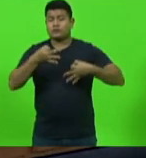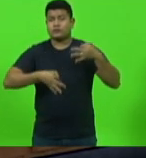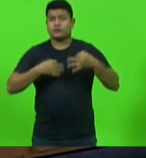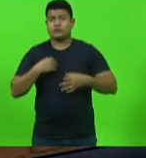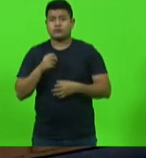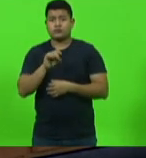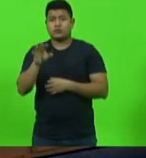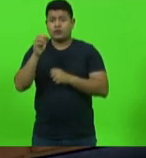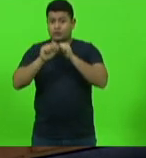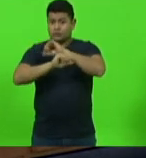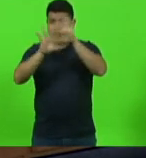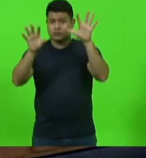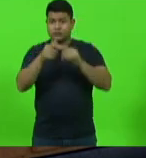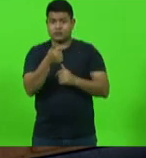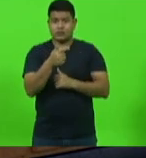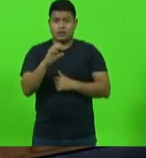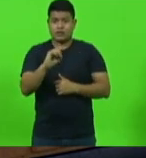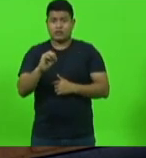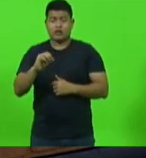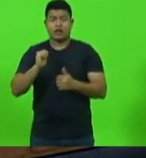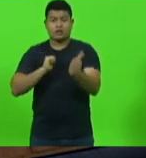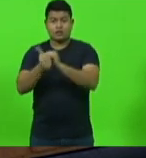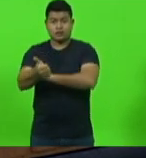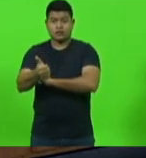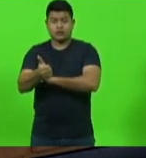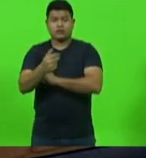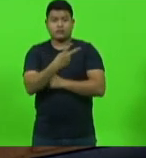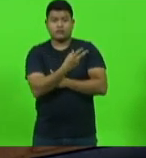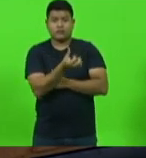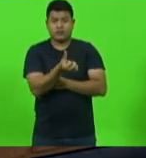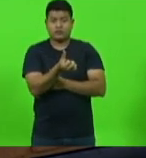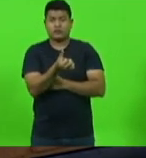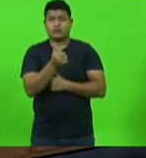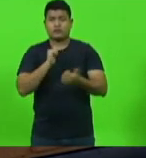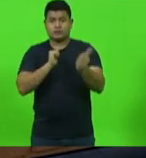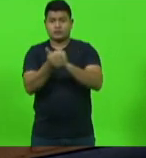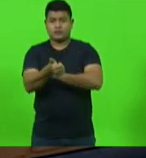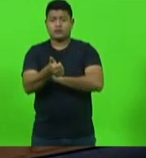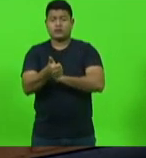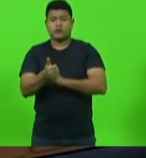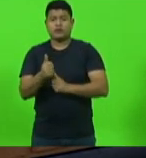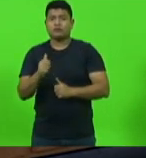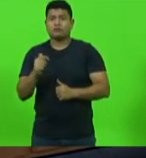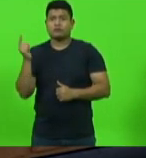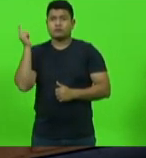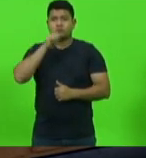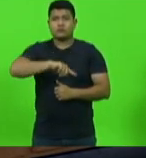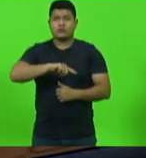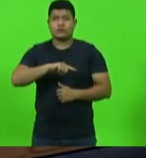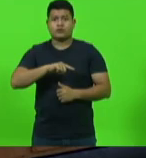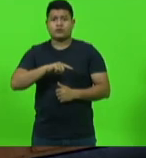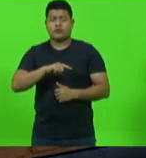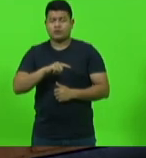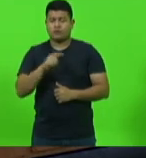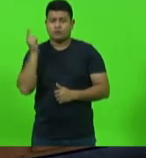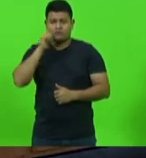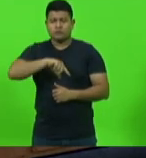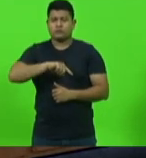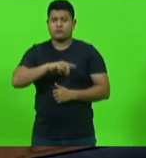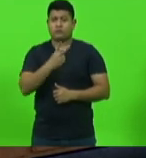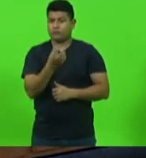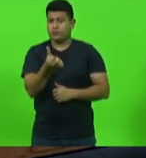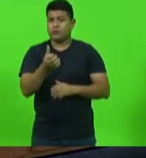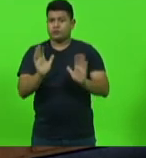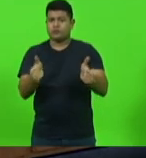70 atletas, 26 do staff, entre atletas e do staff, 26 deram certo, então esses vão poder competir, vão poder estar